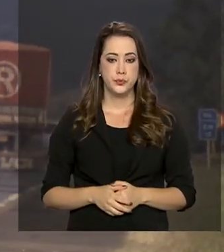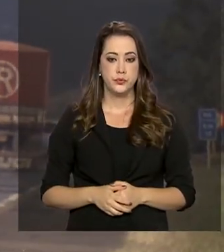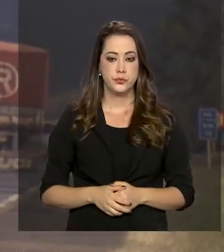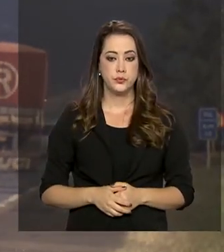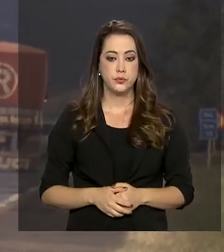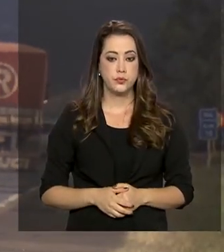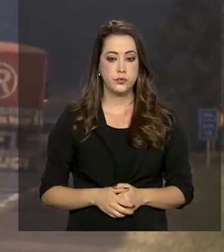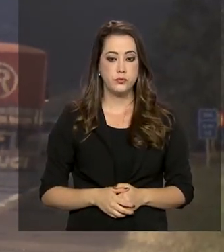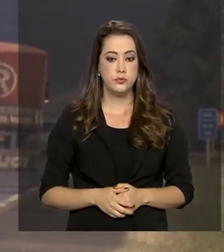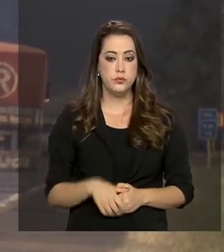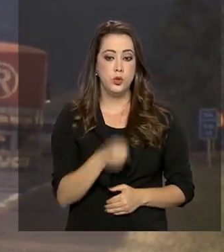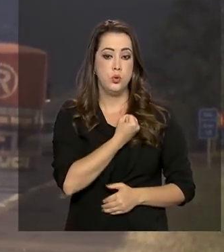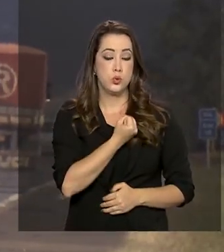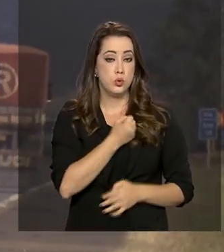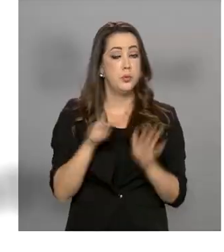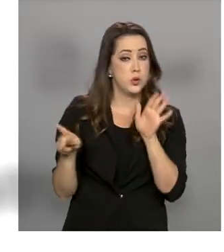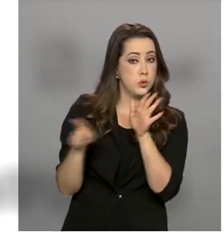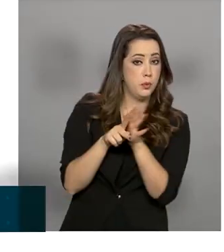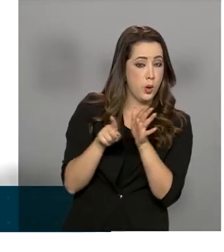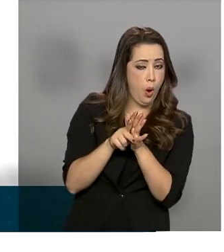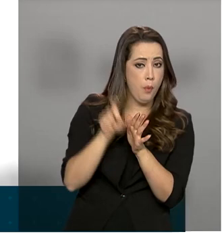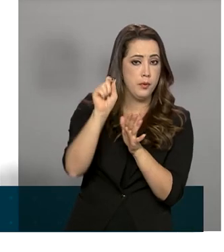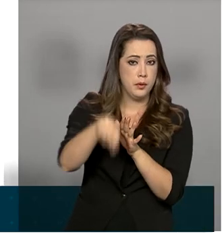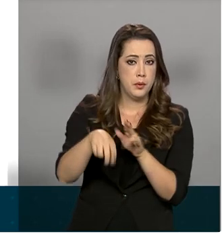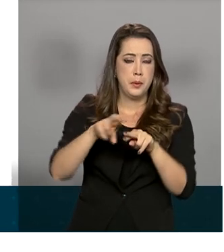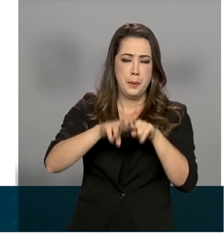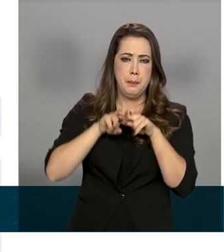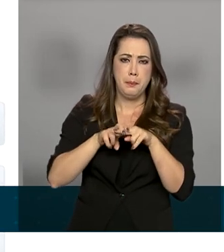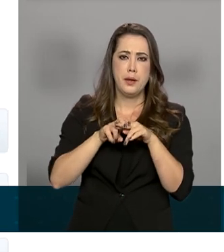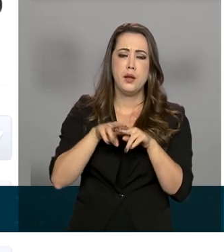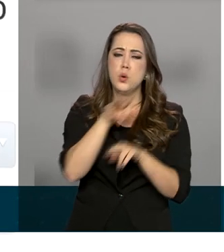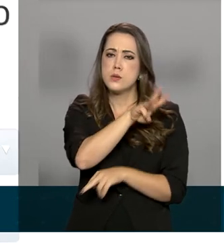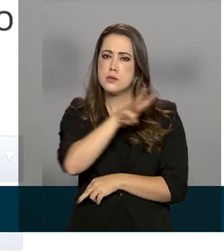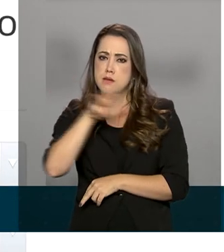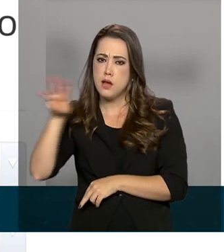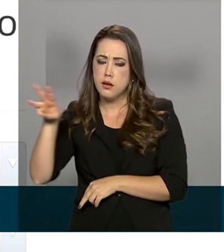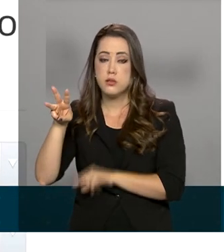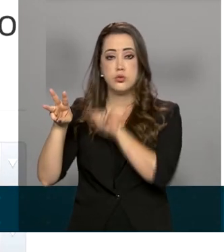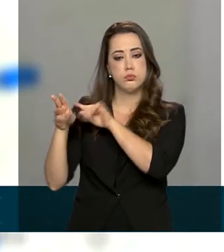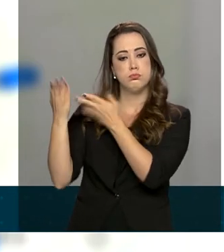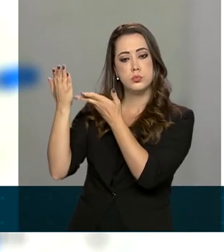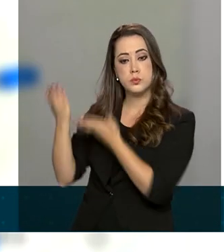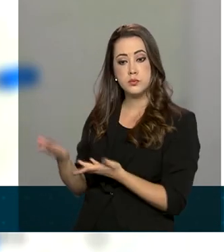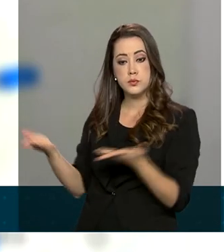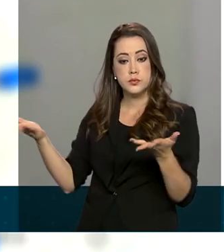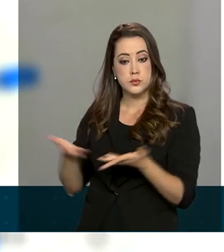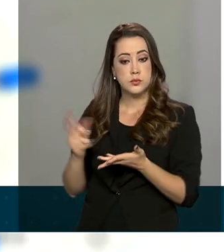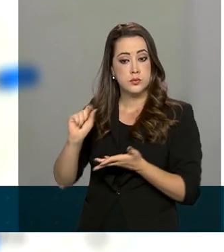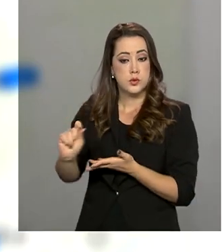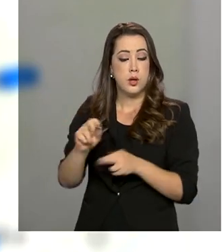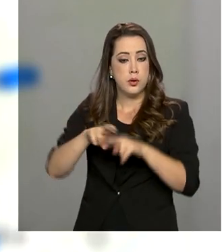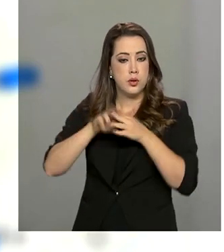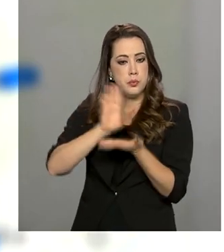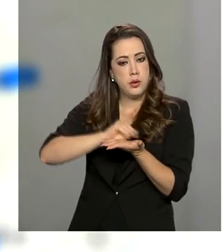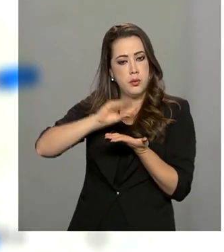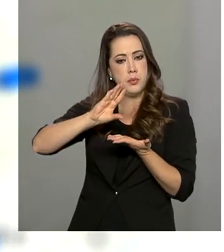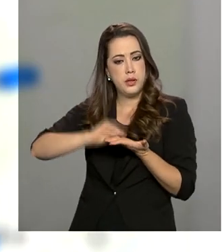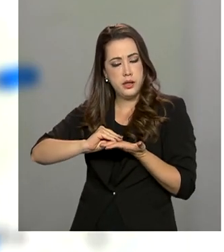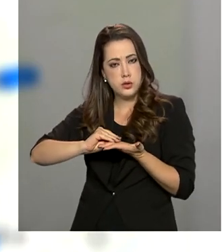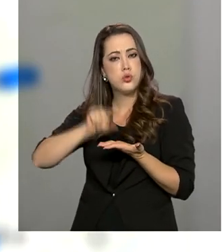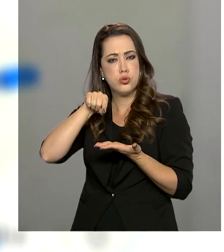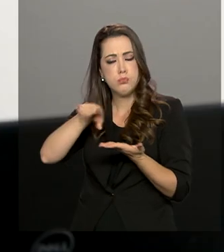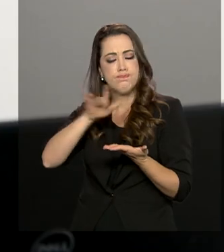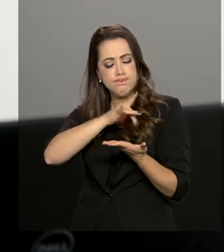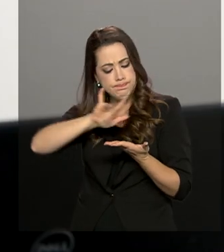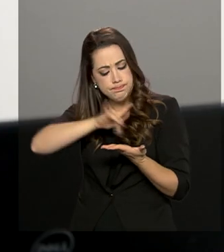Os dados podem ser vistos por meio do site do departamento e a partir de agora pelo aplicativo no